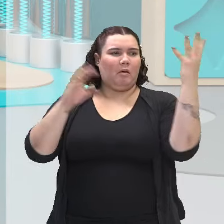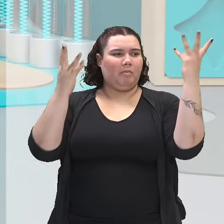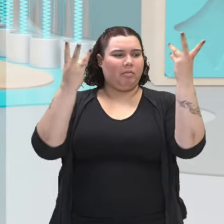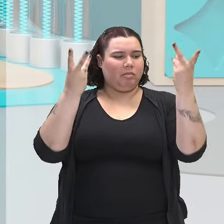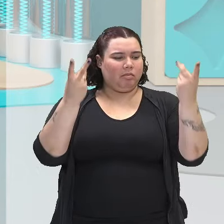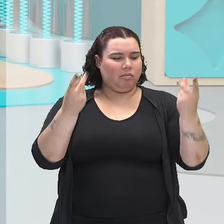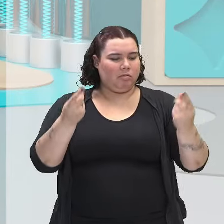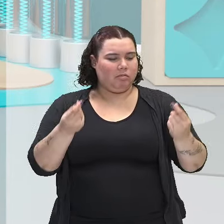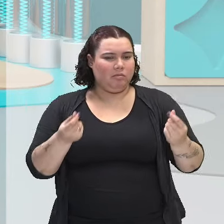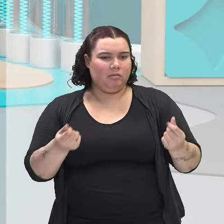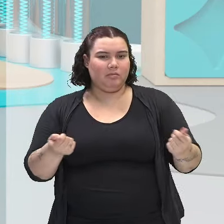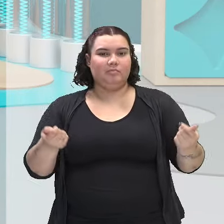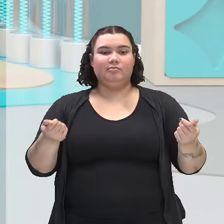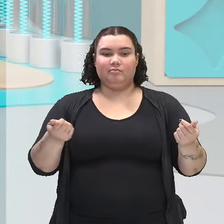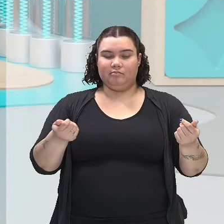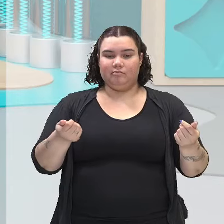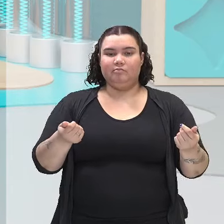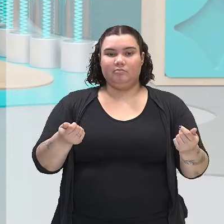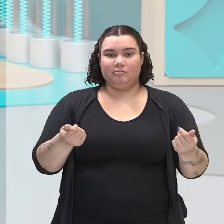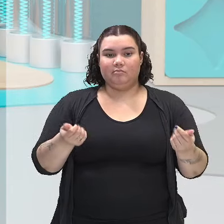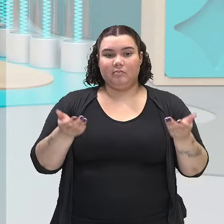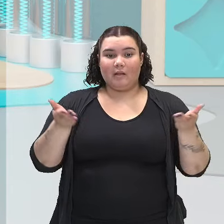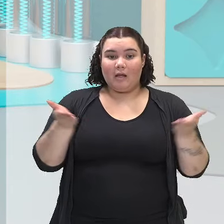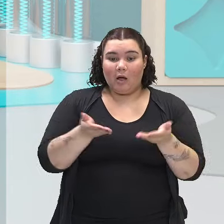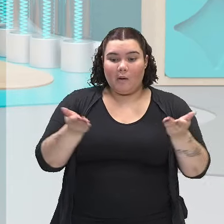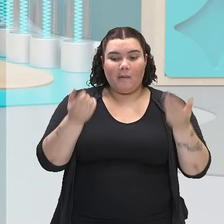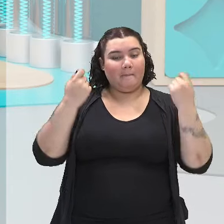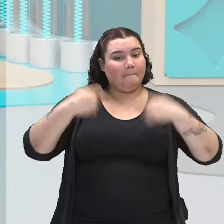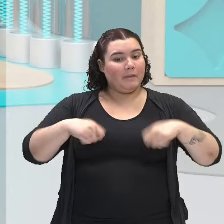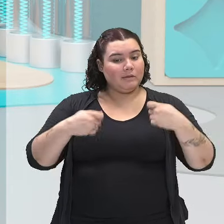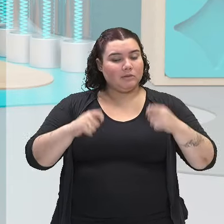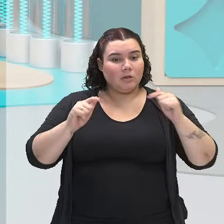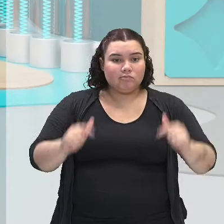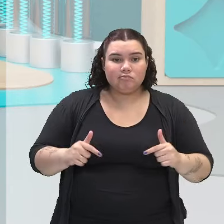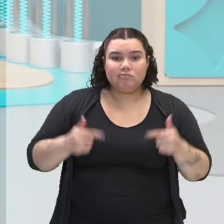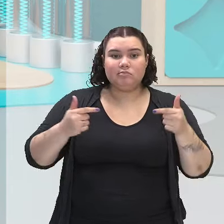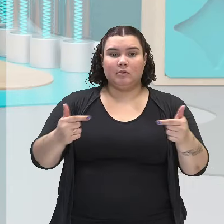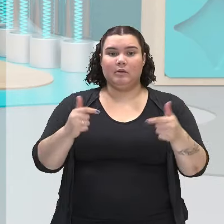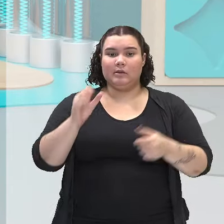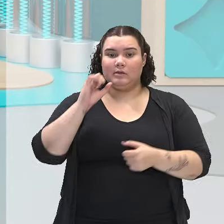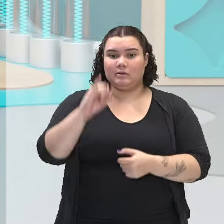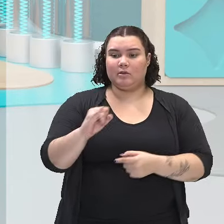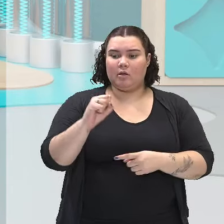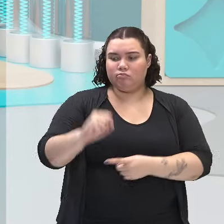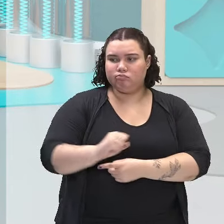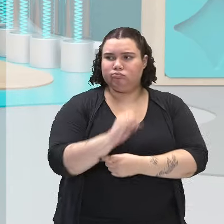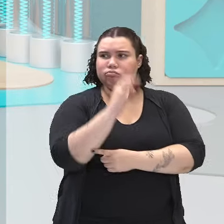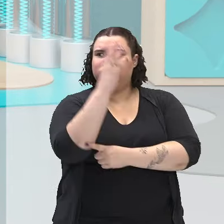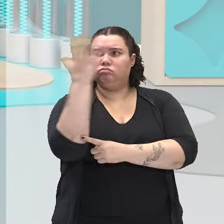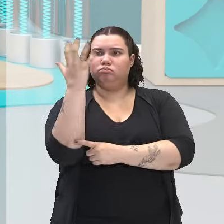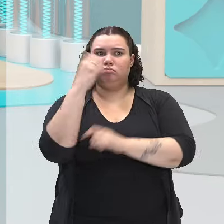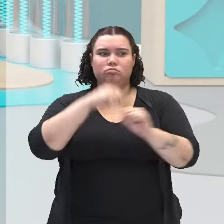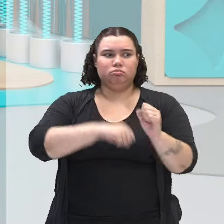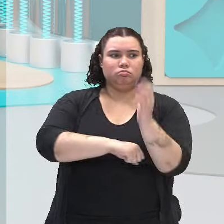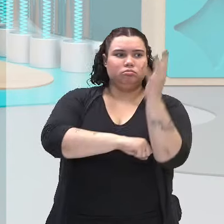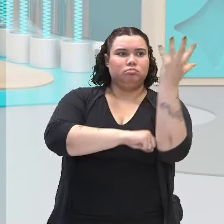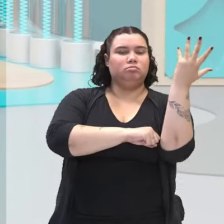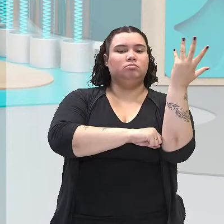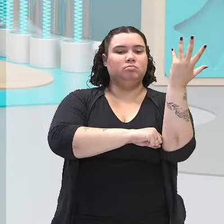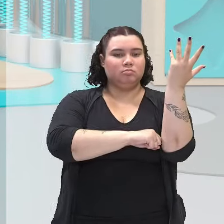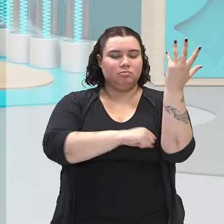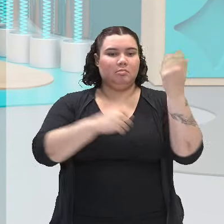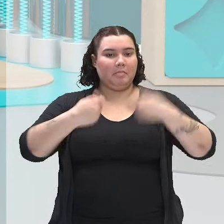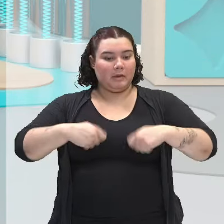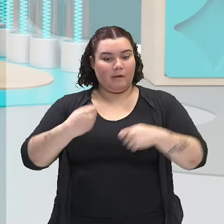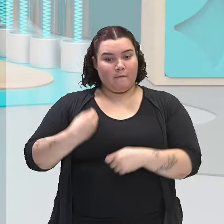presente. Algo precisa ser feito, se quisermos sobreviver. Mas essa